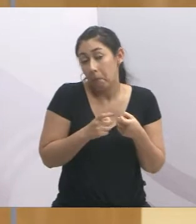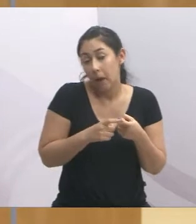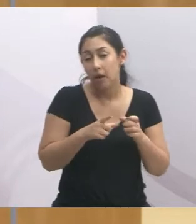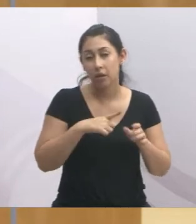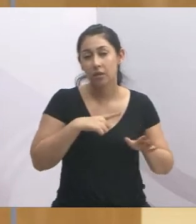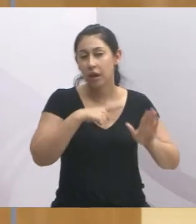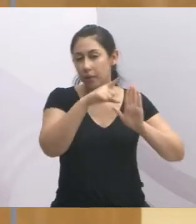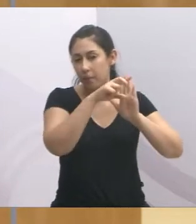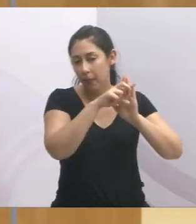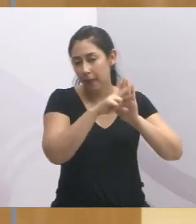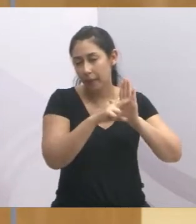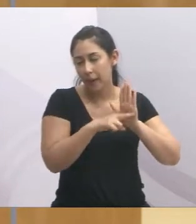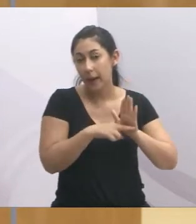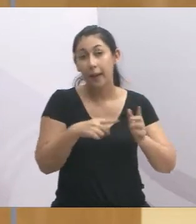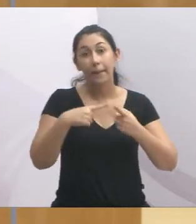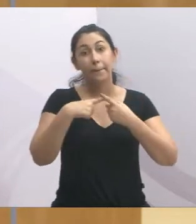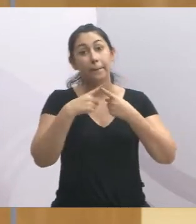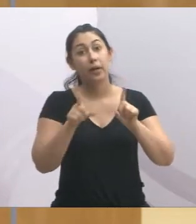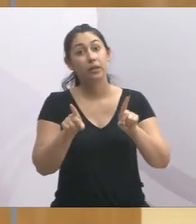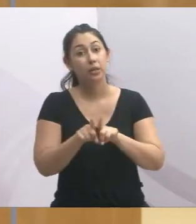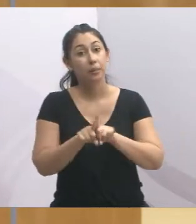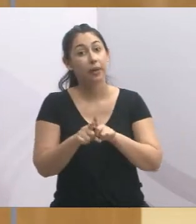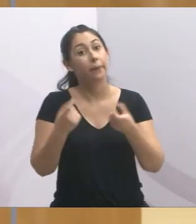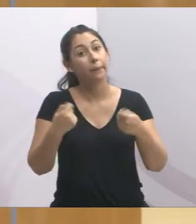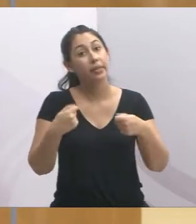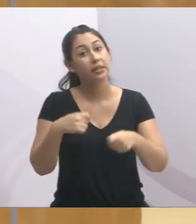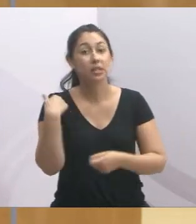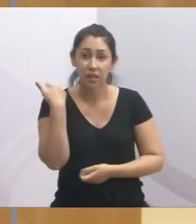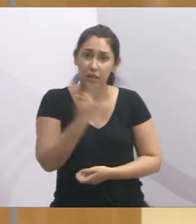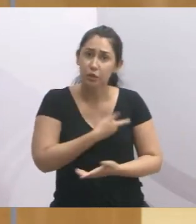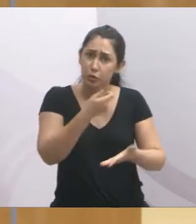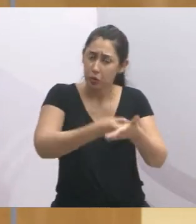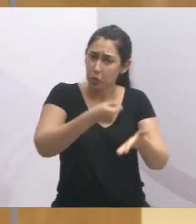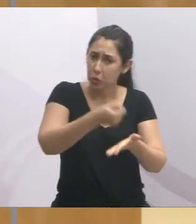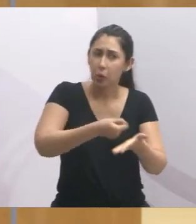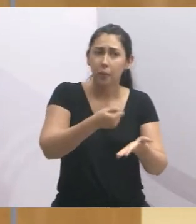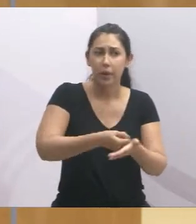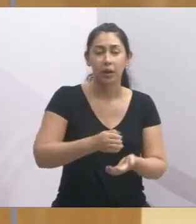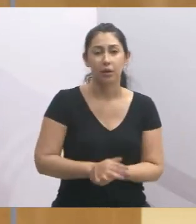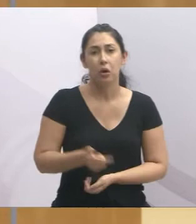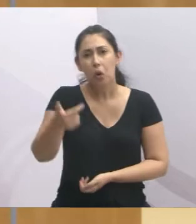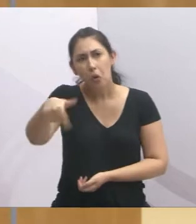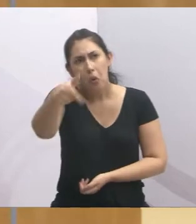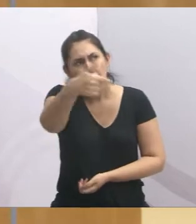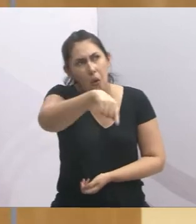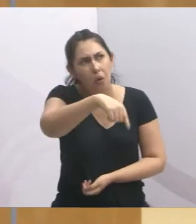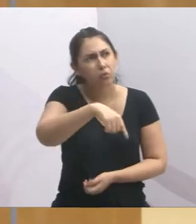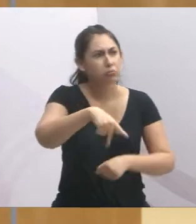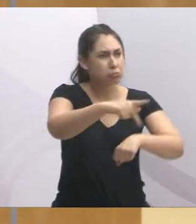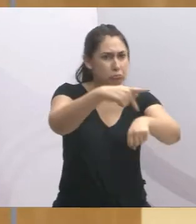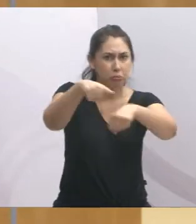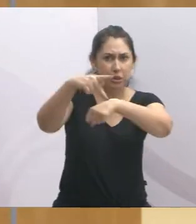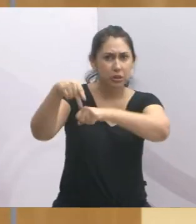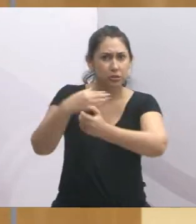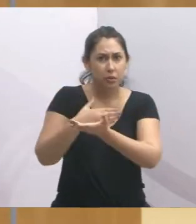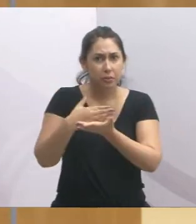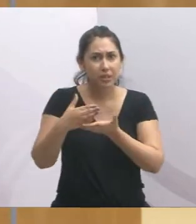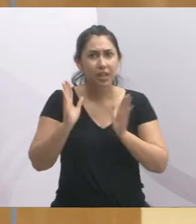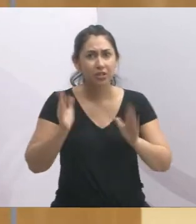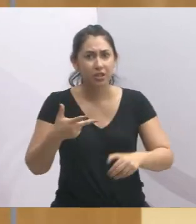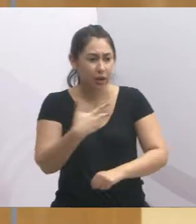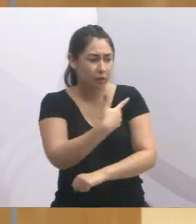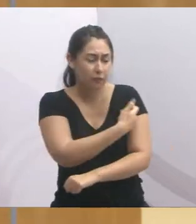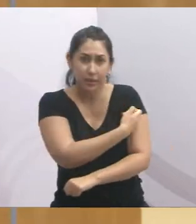também é necessário que a gente comece a cobrar. Outros países já começaram a